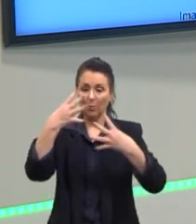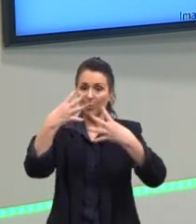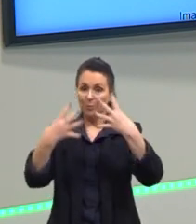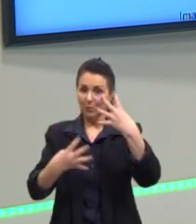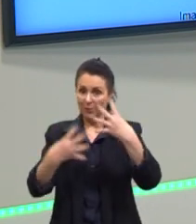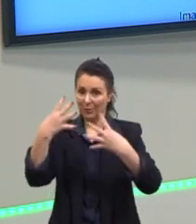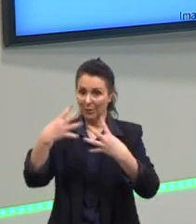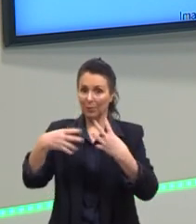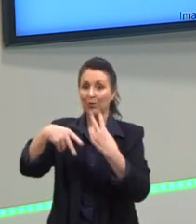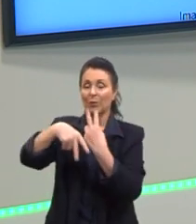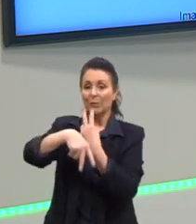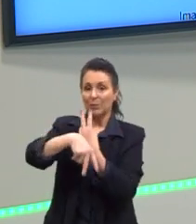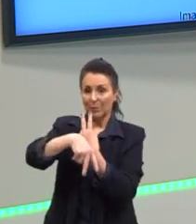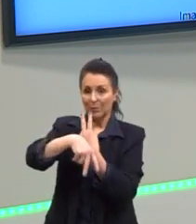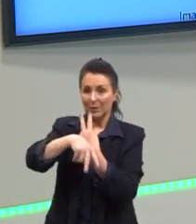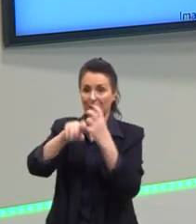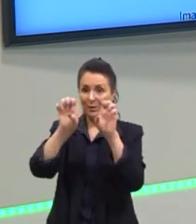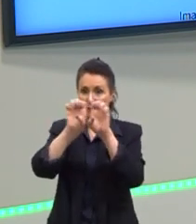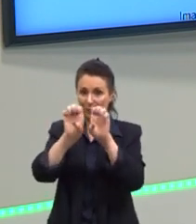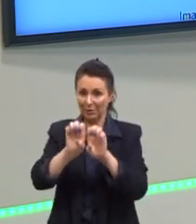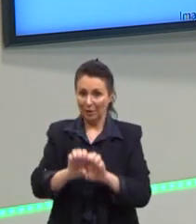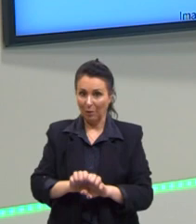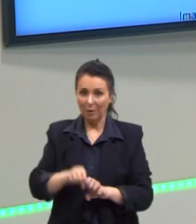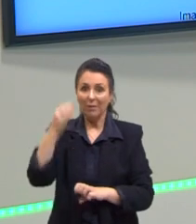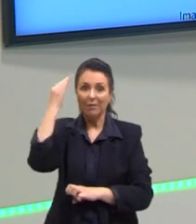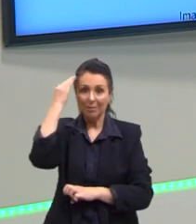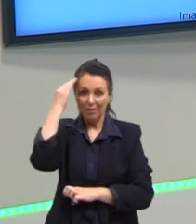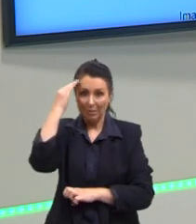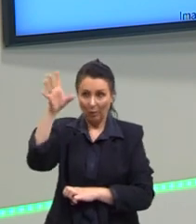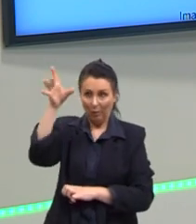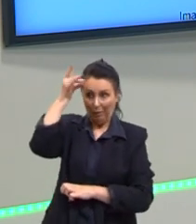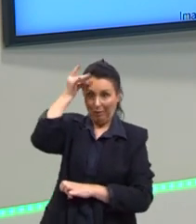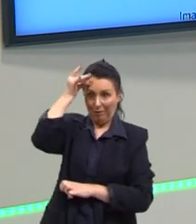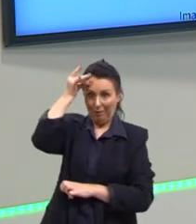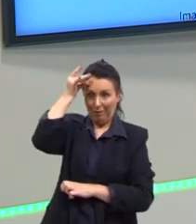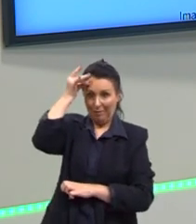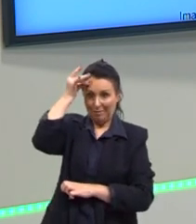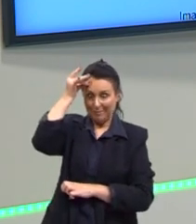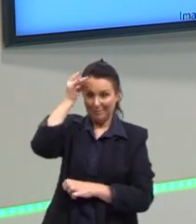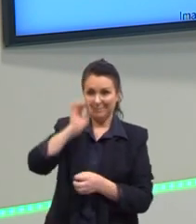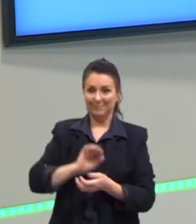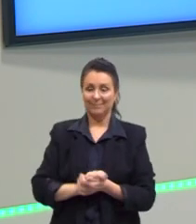Para a homossômica estrutural? Gravaram aí na cachola? Então, tá.